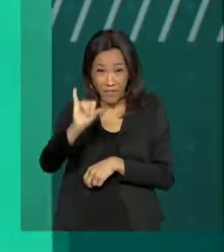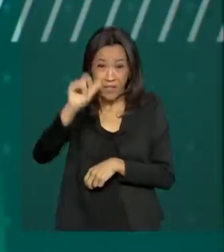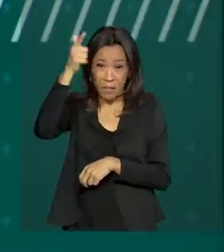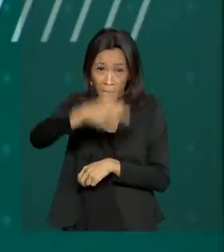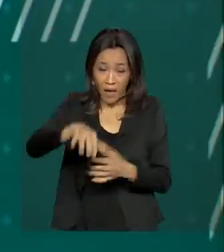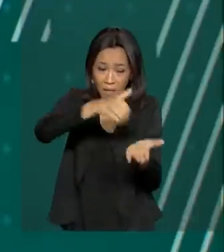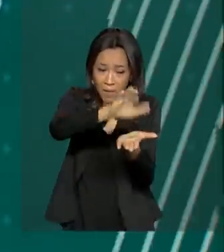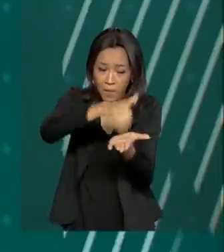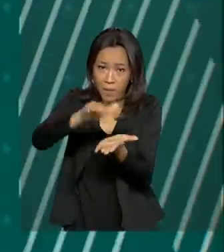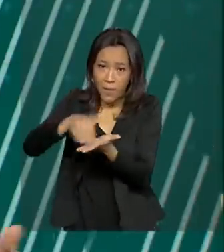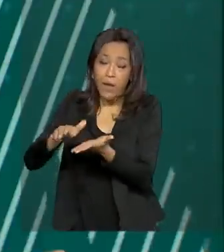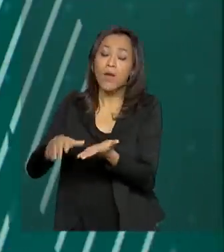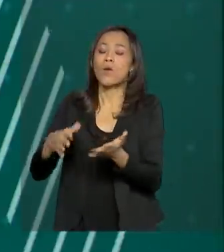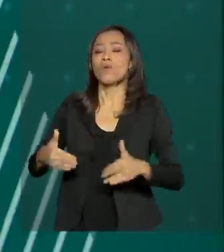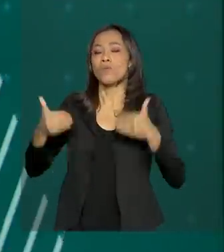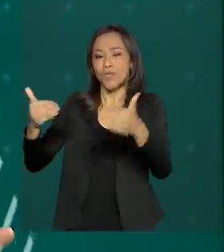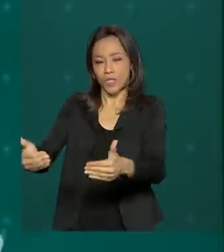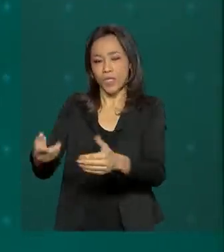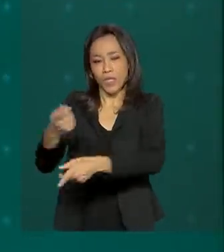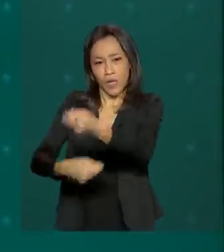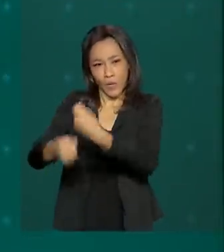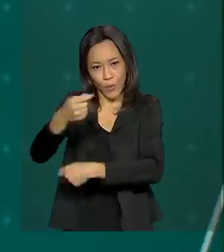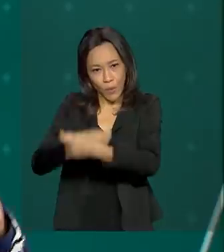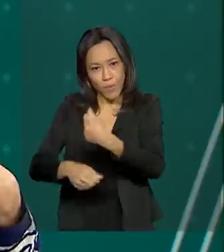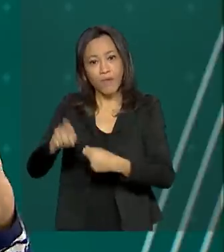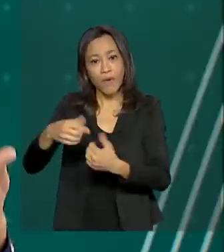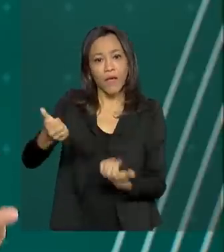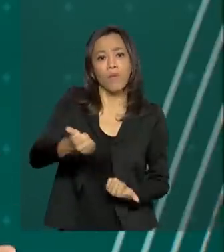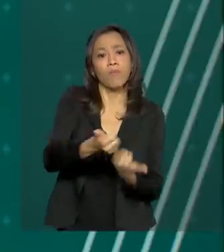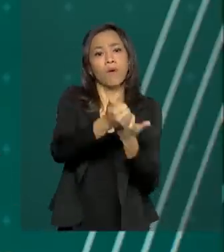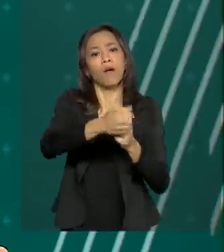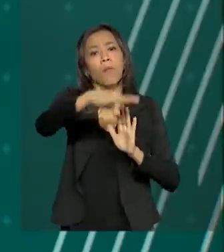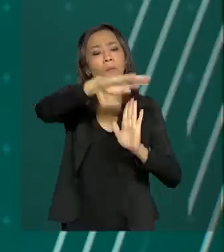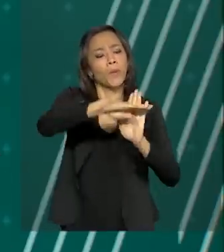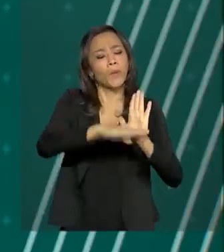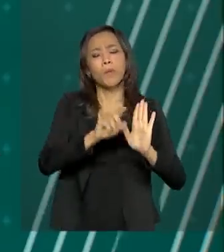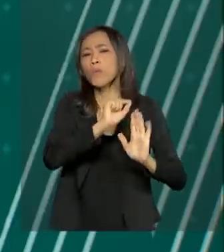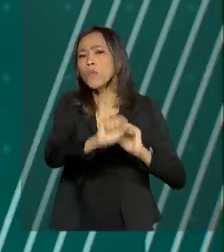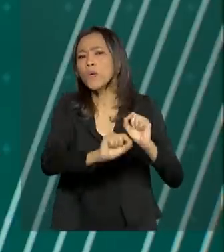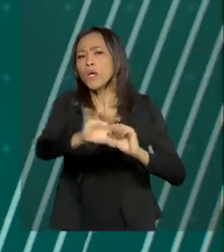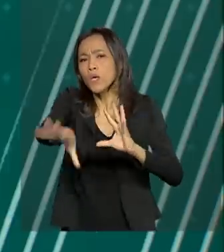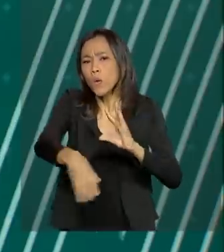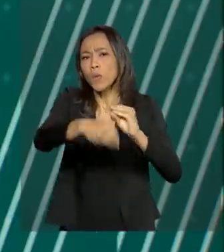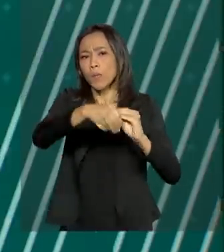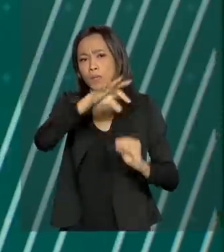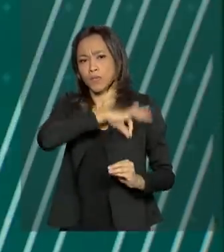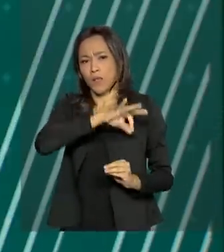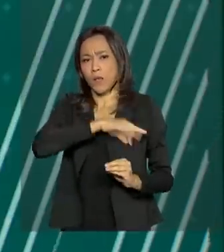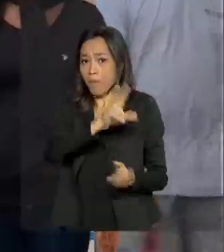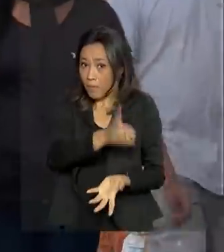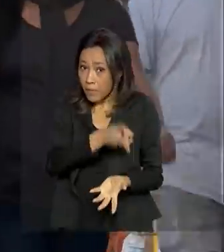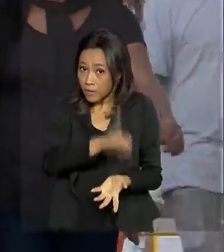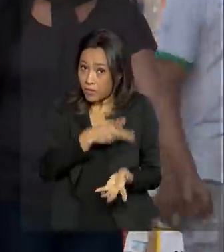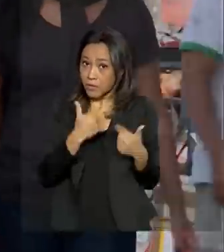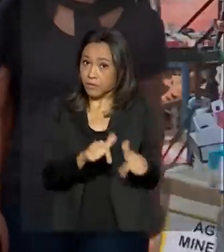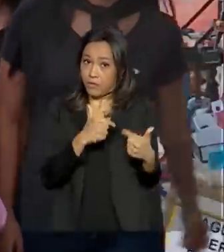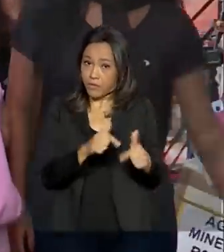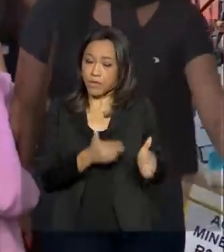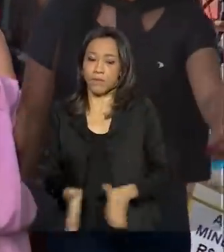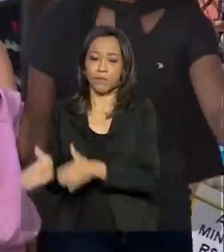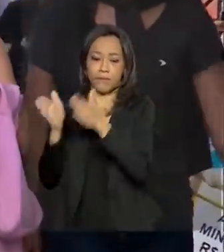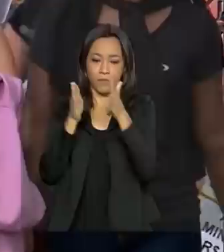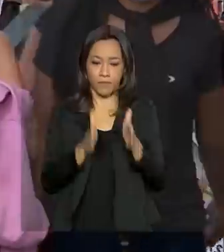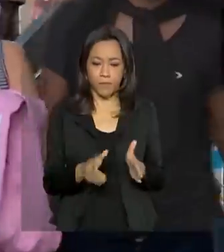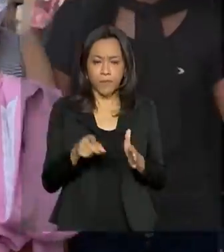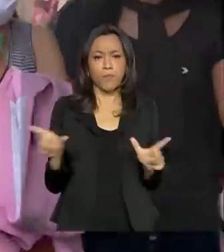Economia deve prorrogar o BEM, aquele programa que complementa salários para manter empregos. O saldo